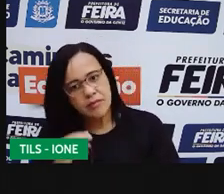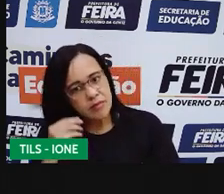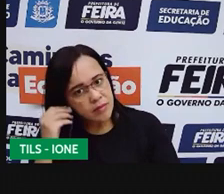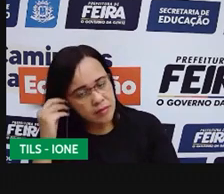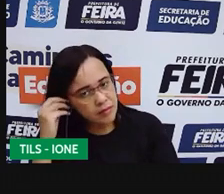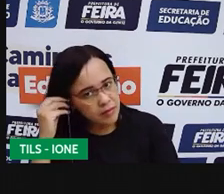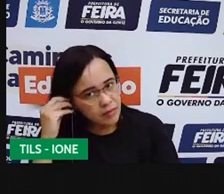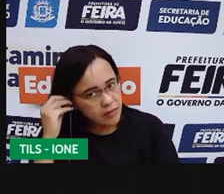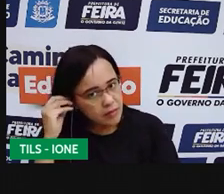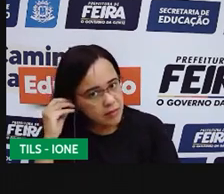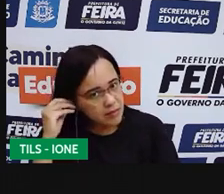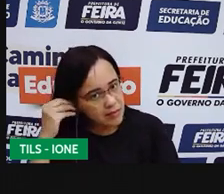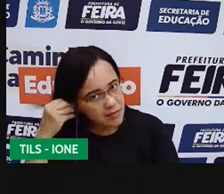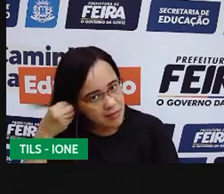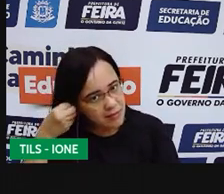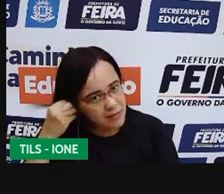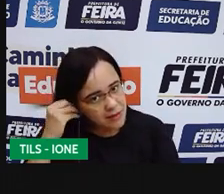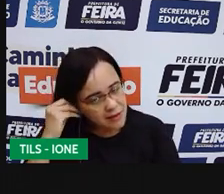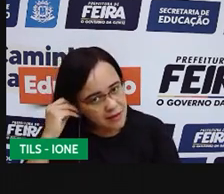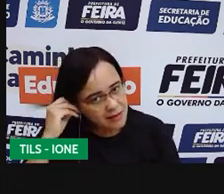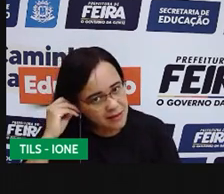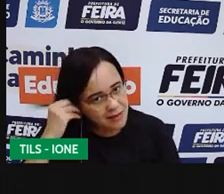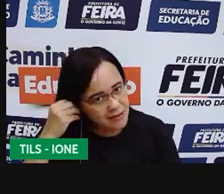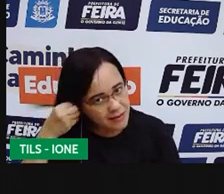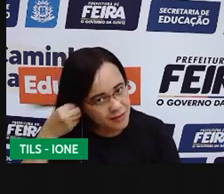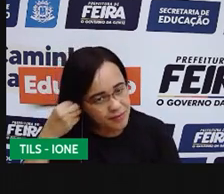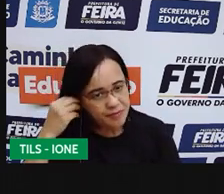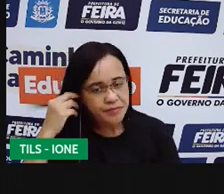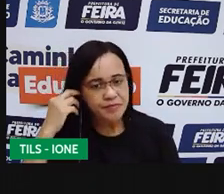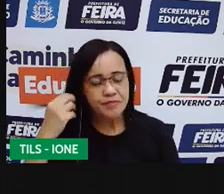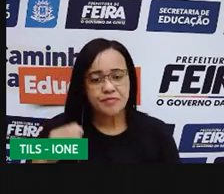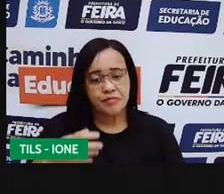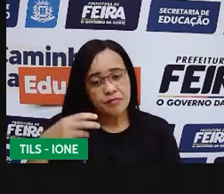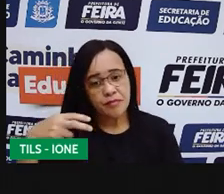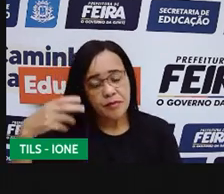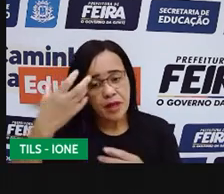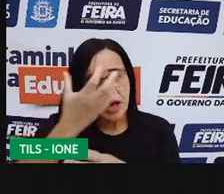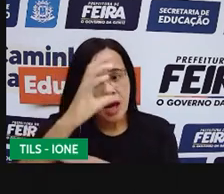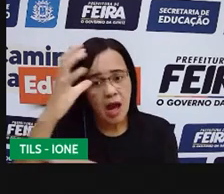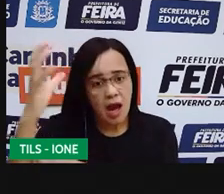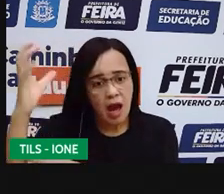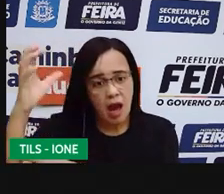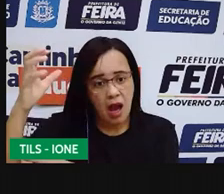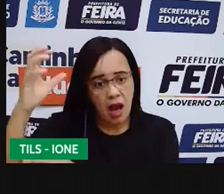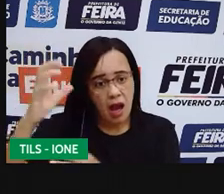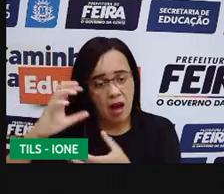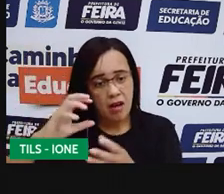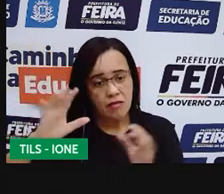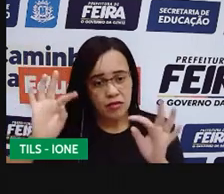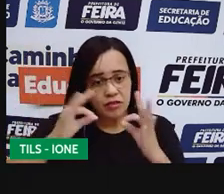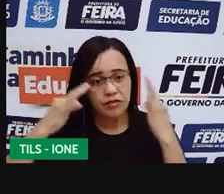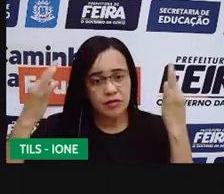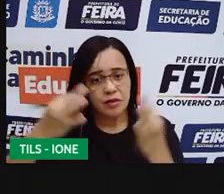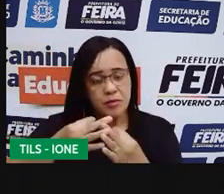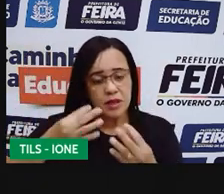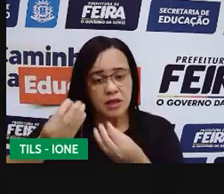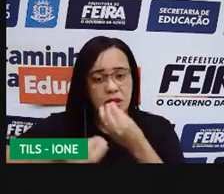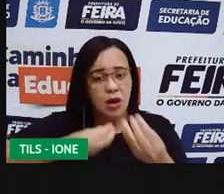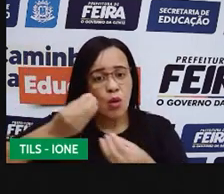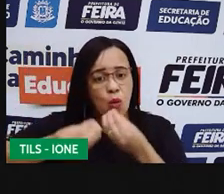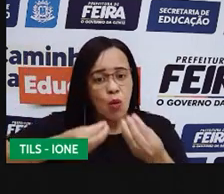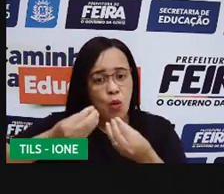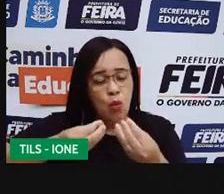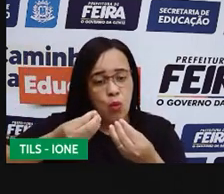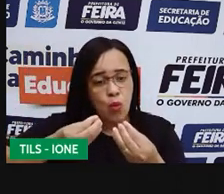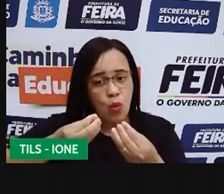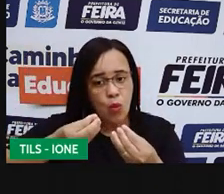genealógica. É, e uma árvore genealógica é a história do crescimento das famílias, montada em um desenho em forma de